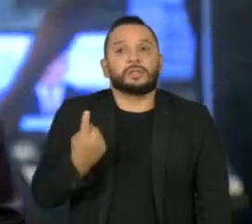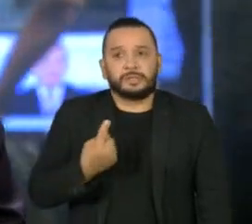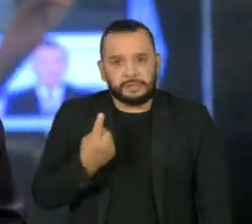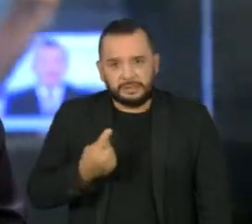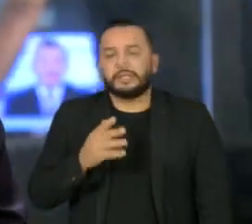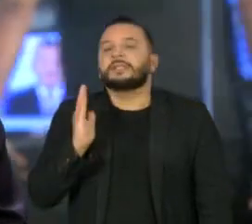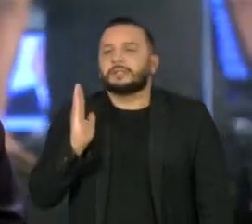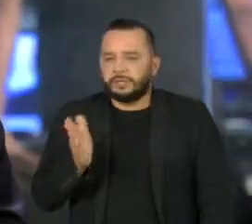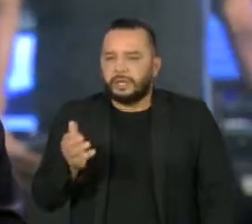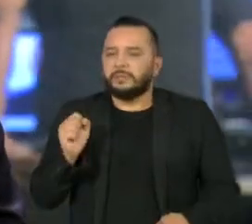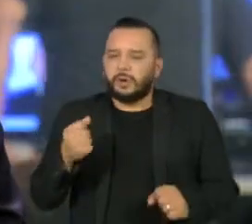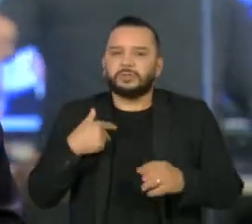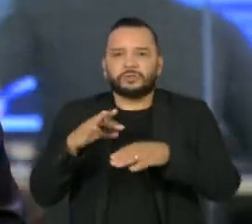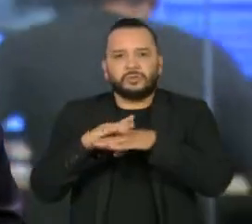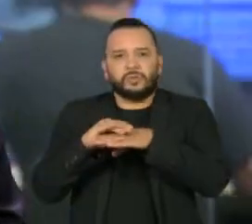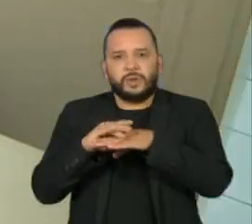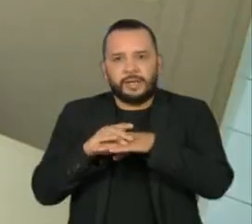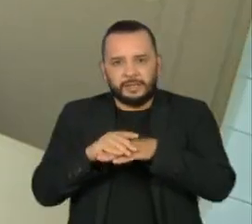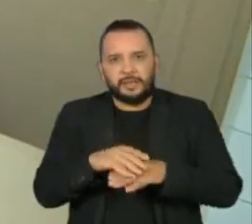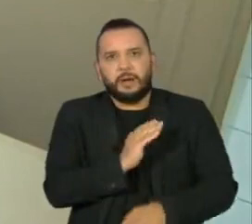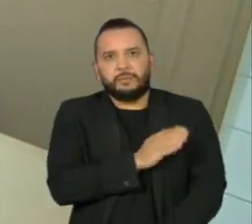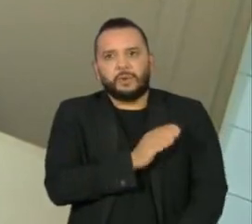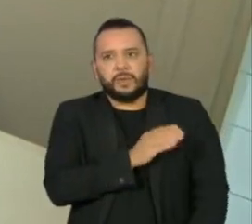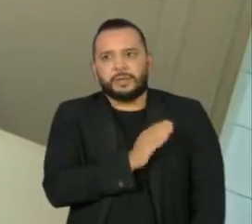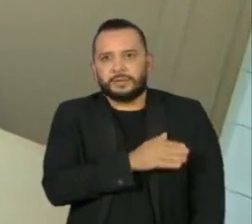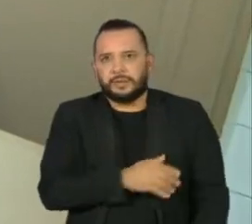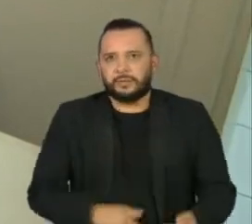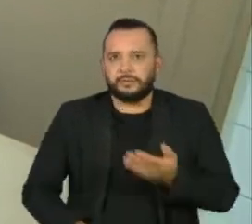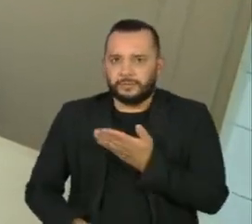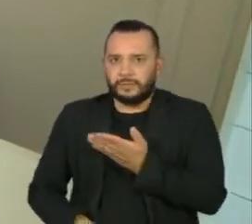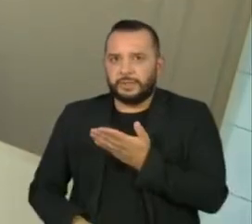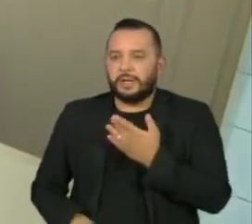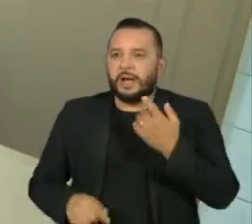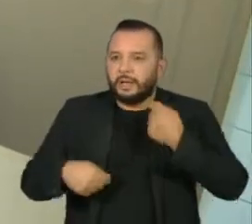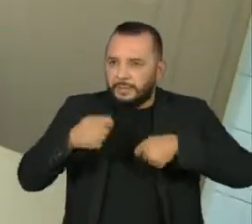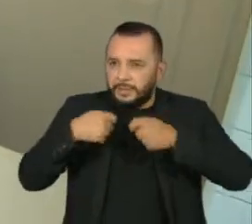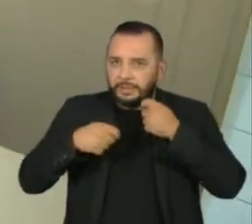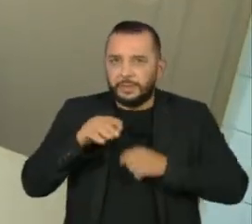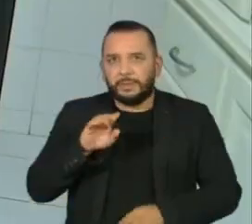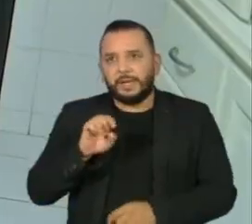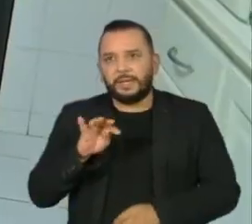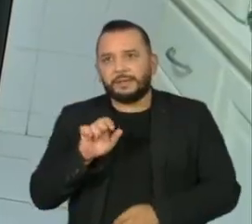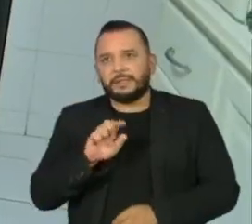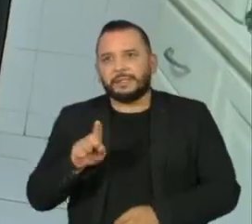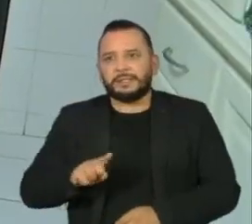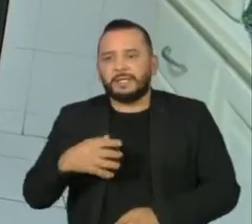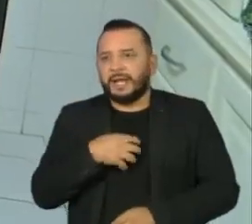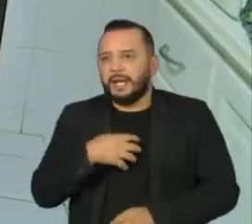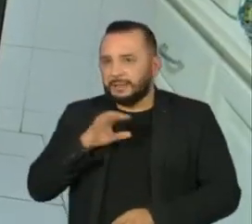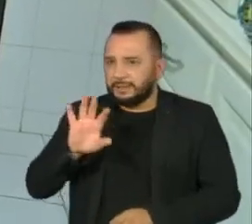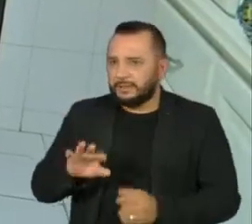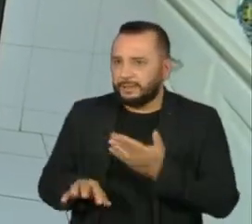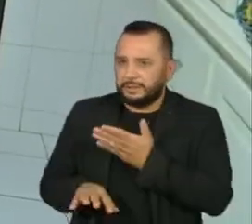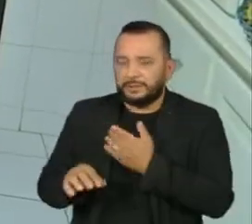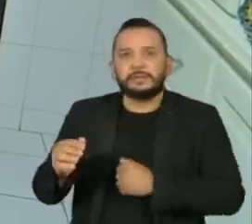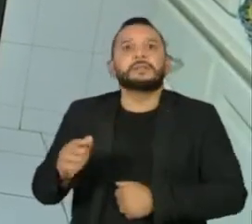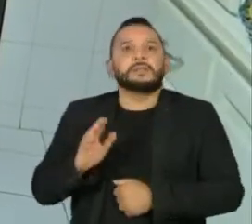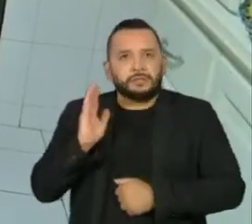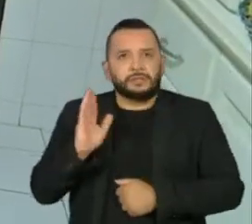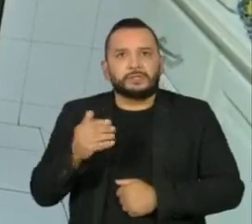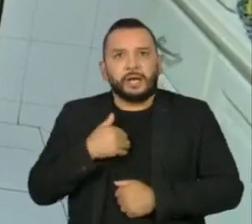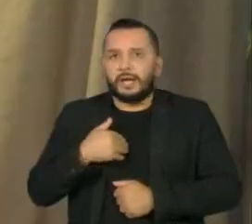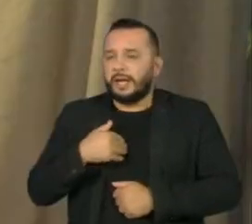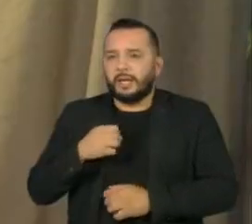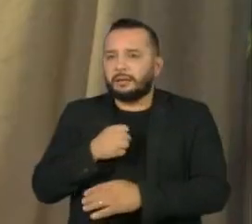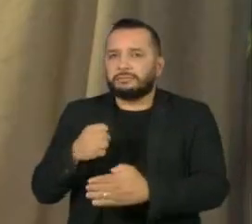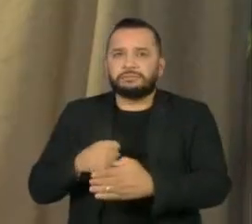desenvolver doenças cardiovasculares. A rotina alimentar de Dona Beatriz é assim, refeições sem companhia feitas por